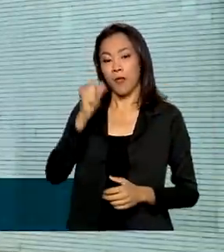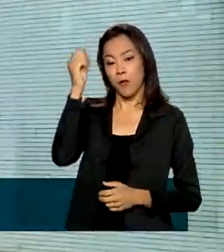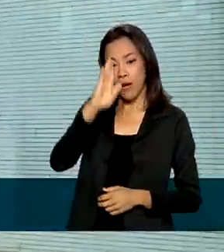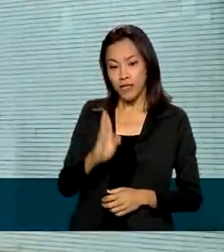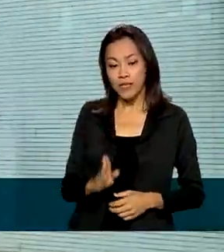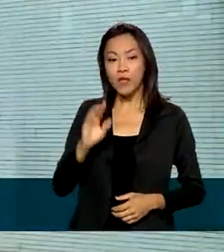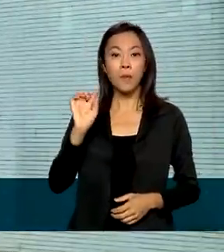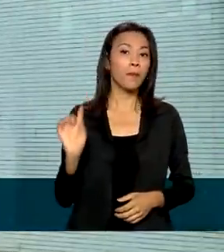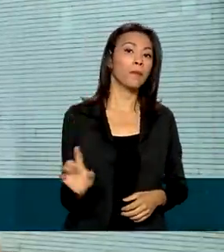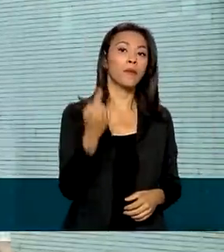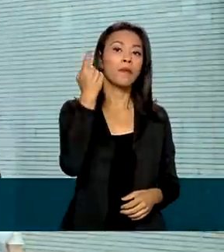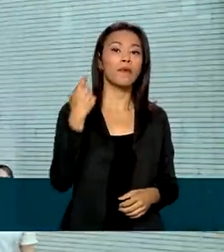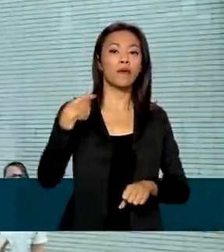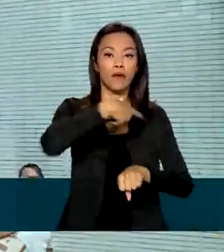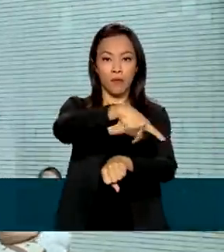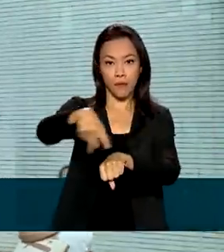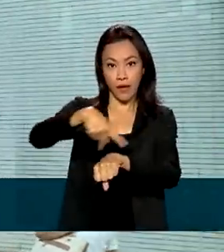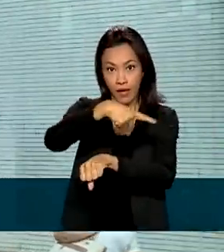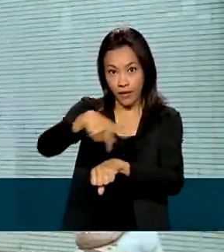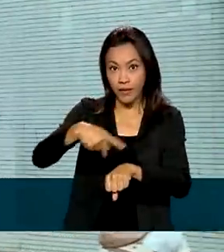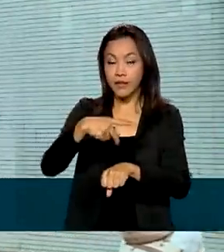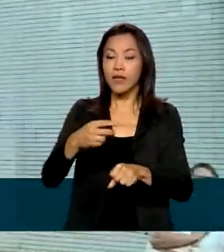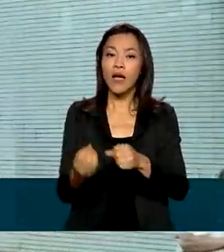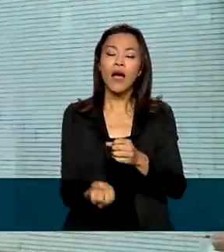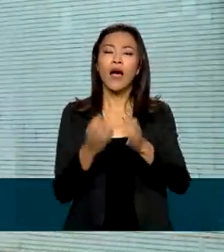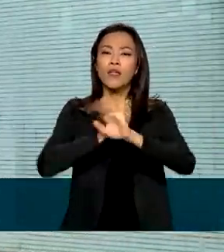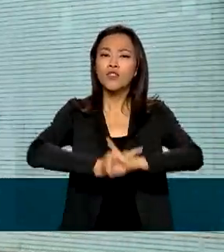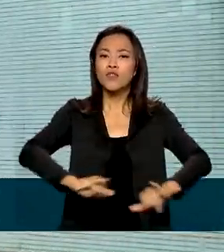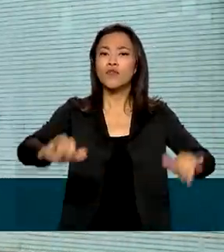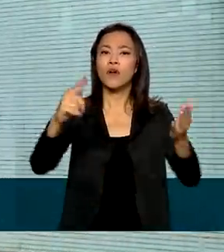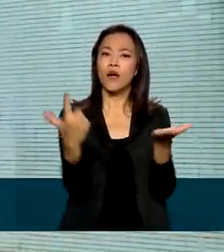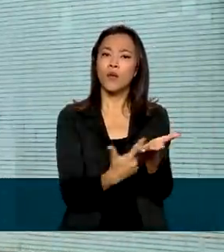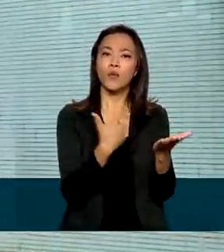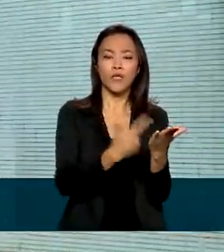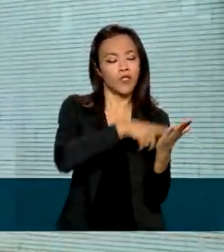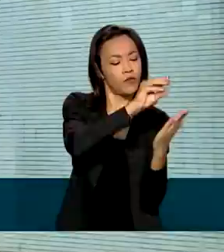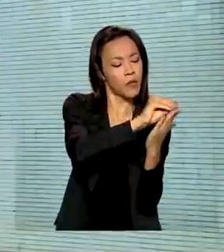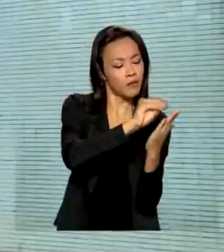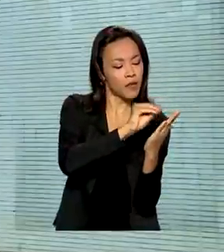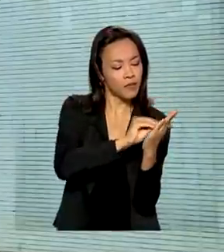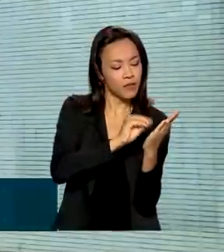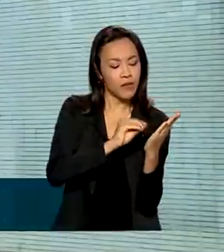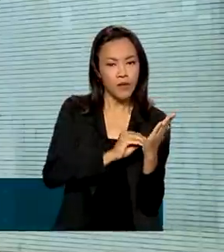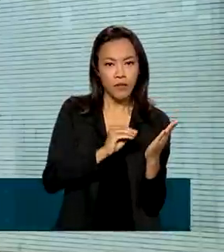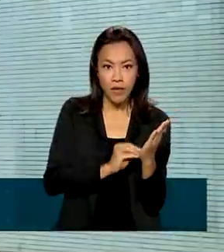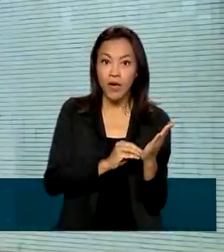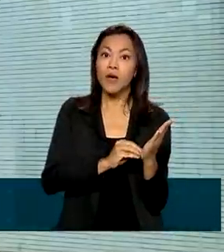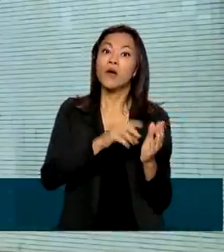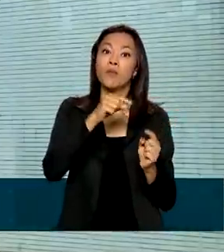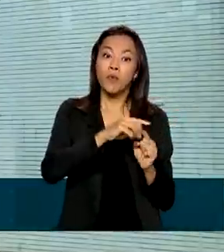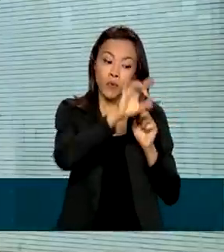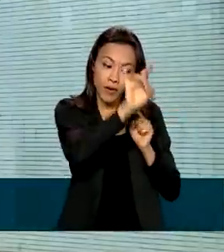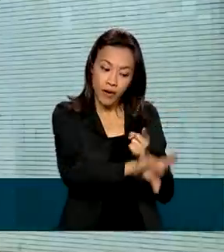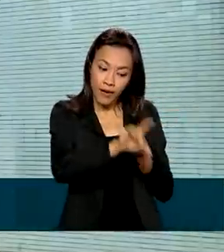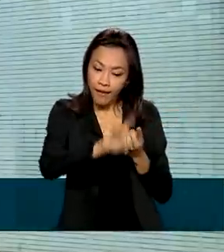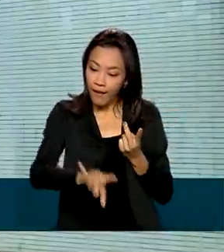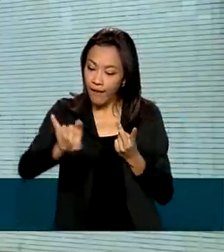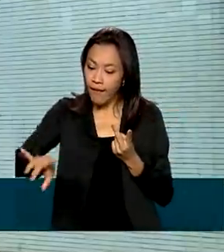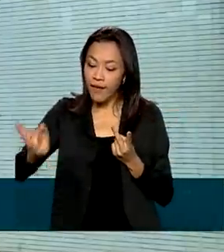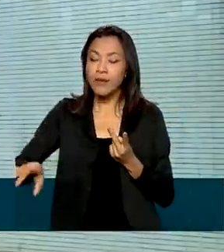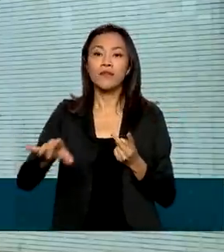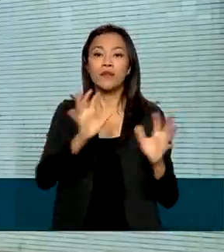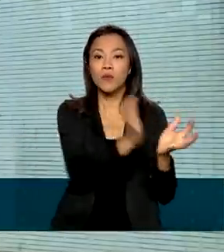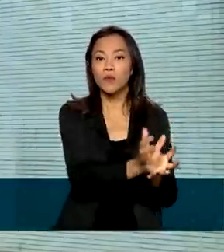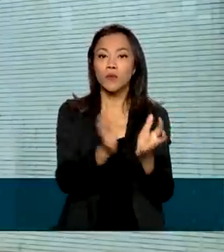primeiros países a publicar um guia alimentar que adota a classificação dos alimentos por nível de processamento. Em